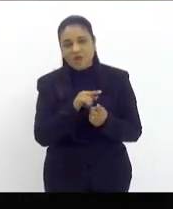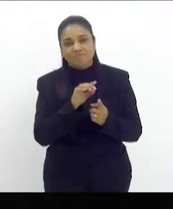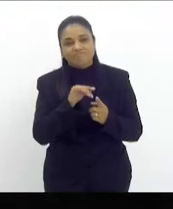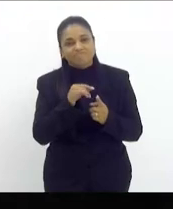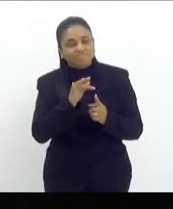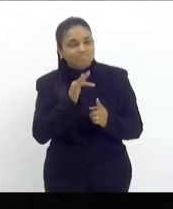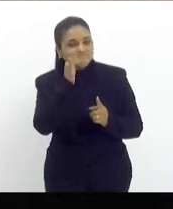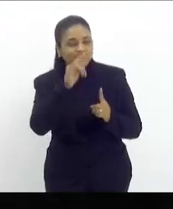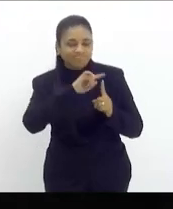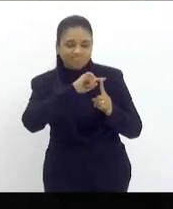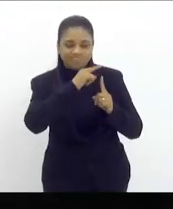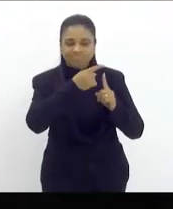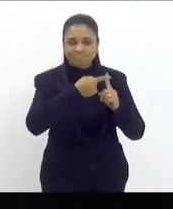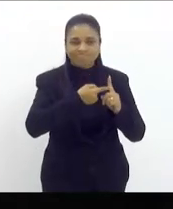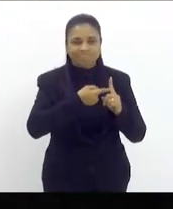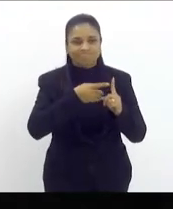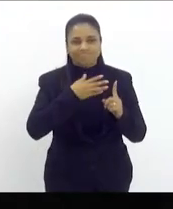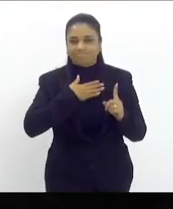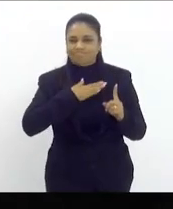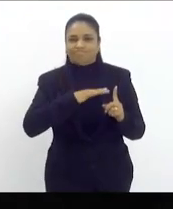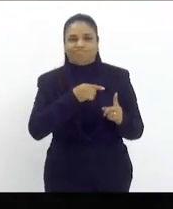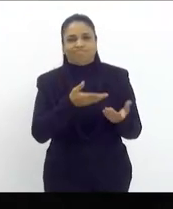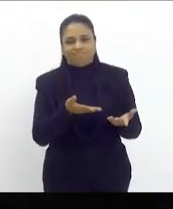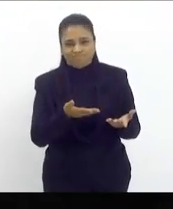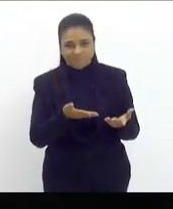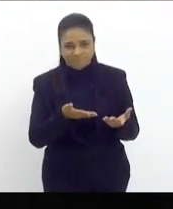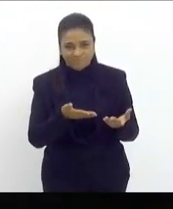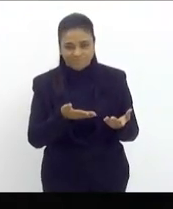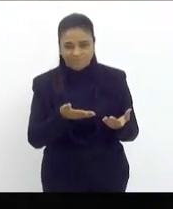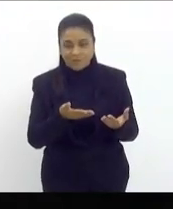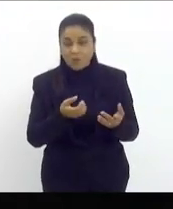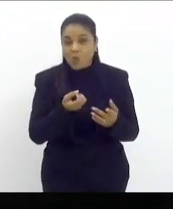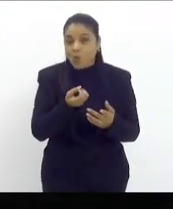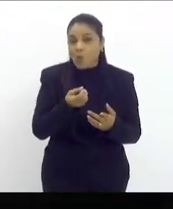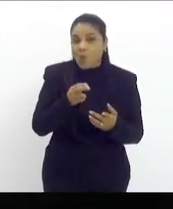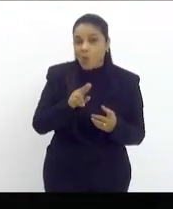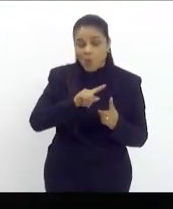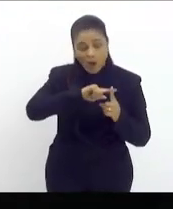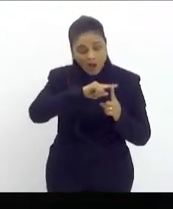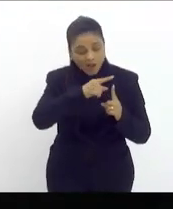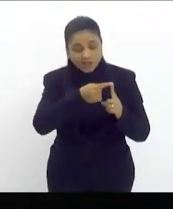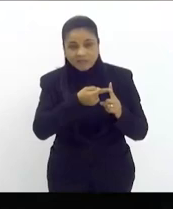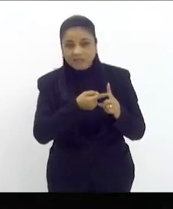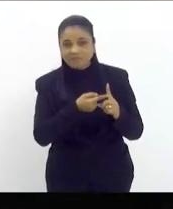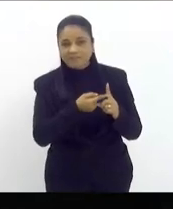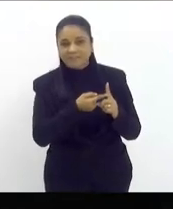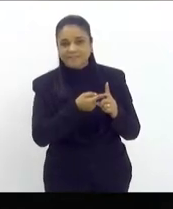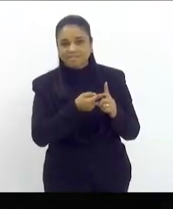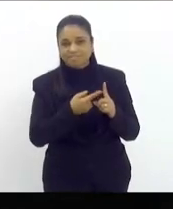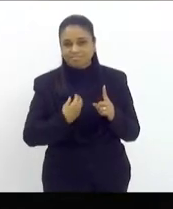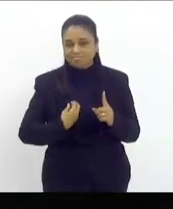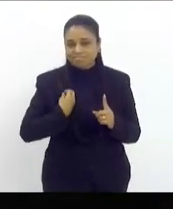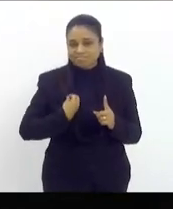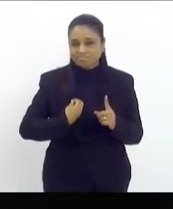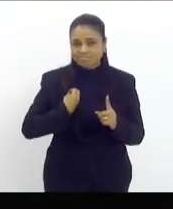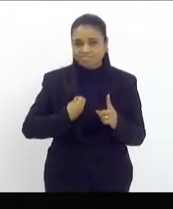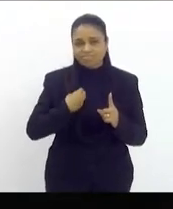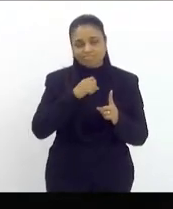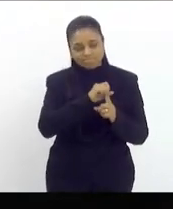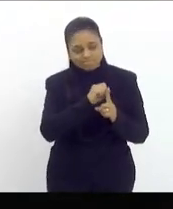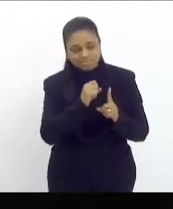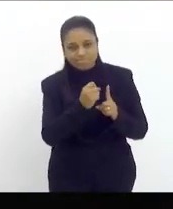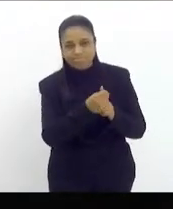indesejada ou que essa gravidez possa inviabilizar a sua vida social,